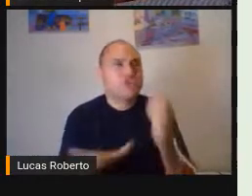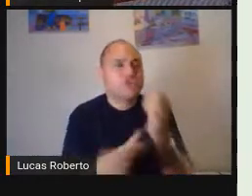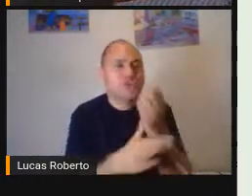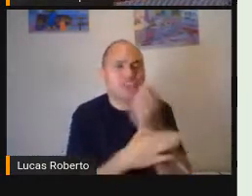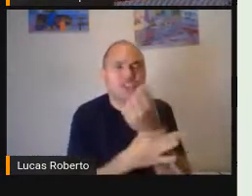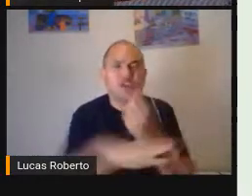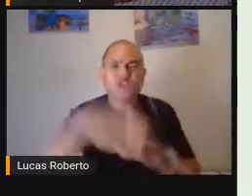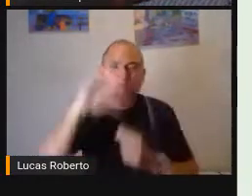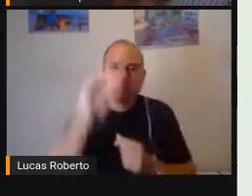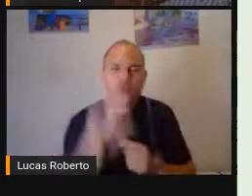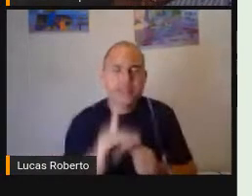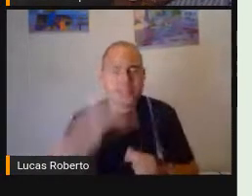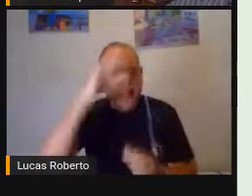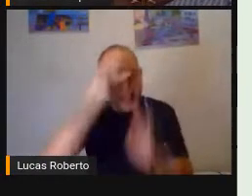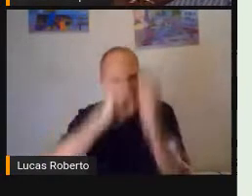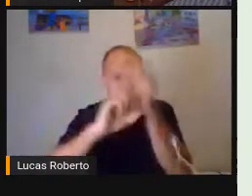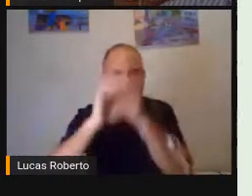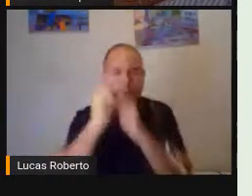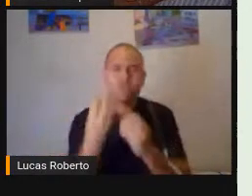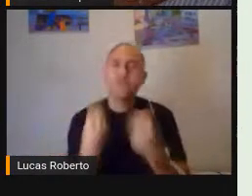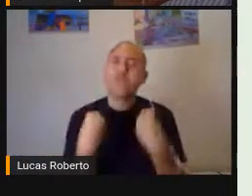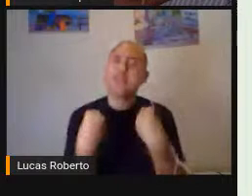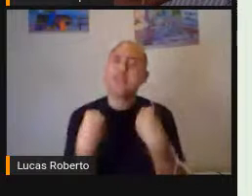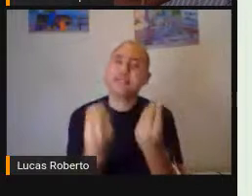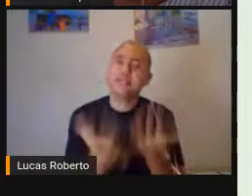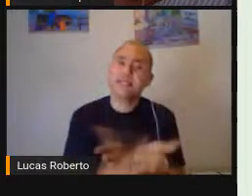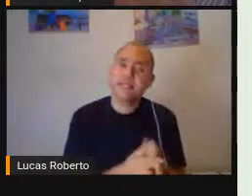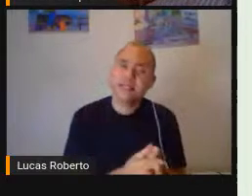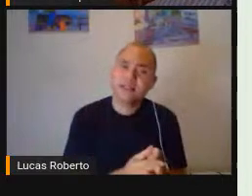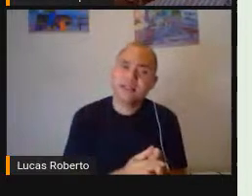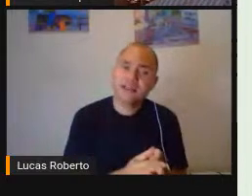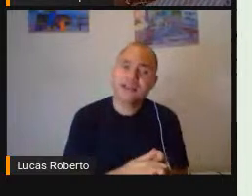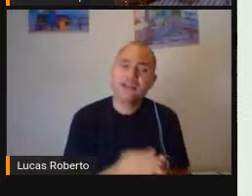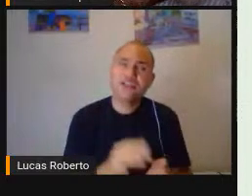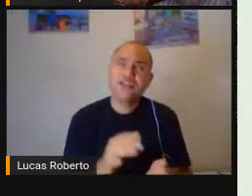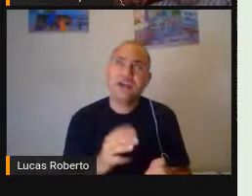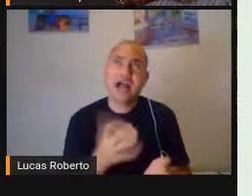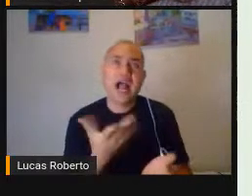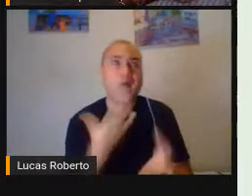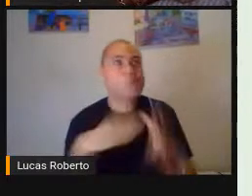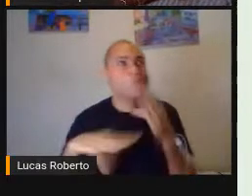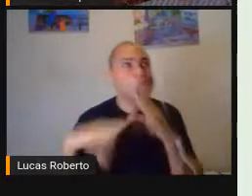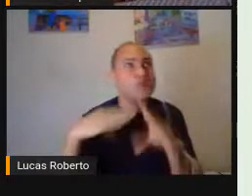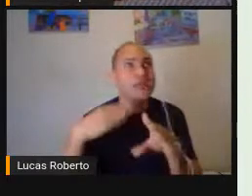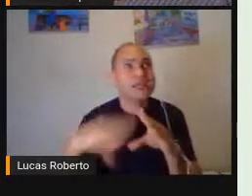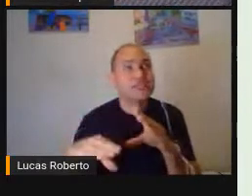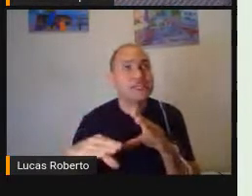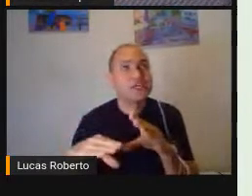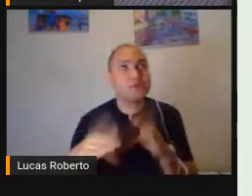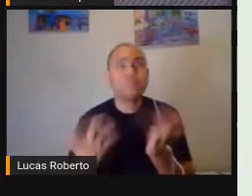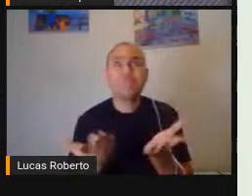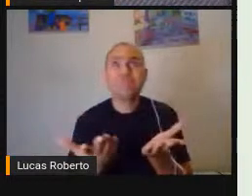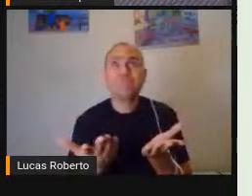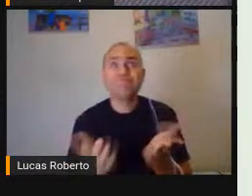Que Essas categorias O que Que A comunicação Como um todo